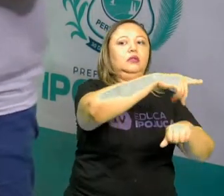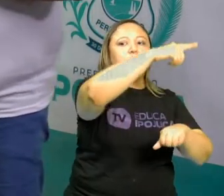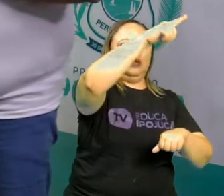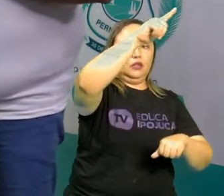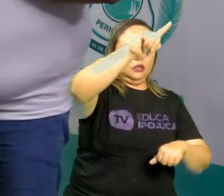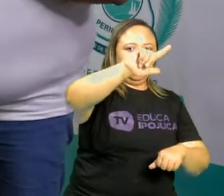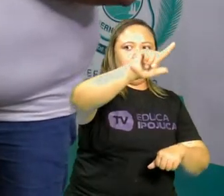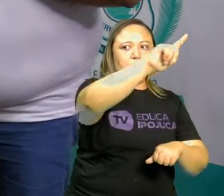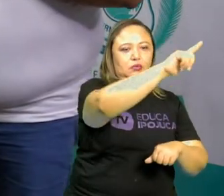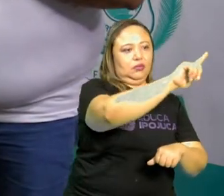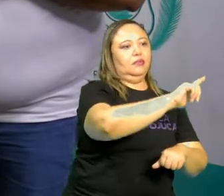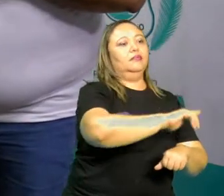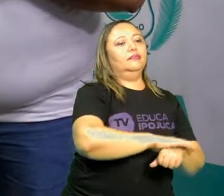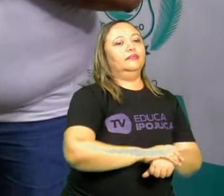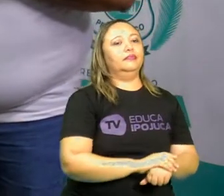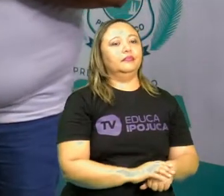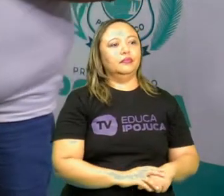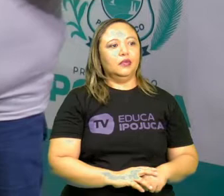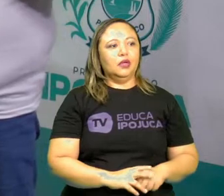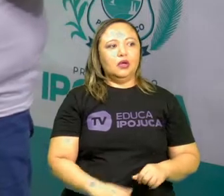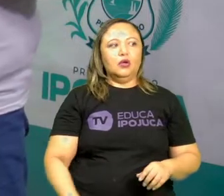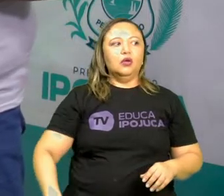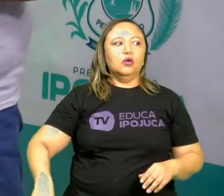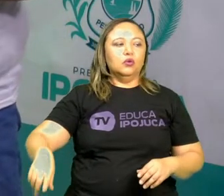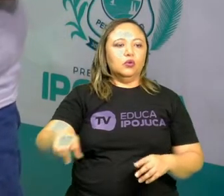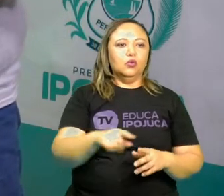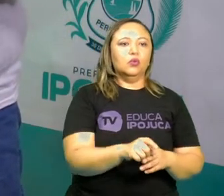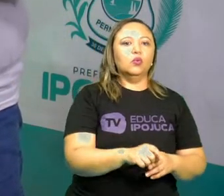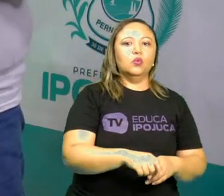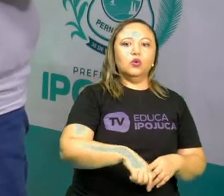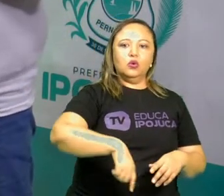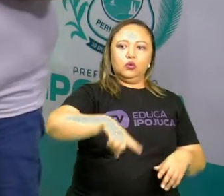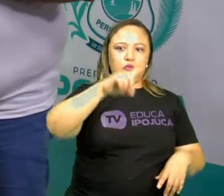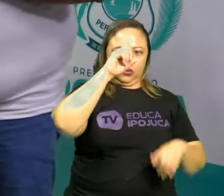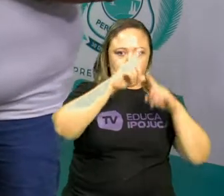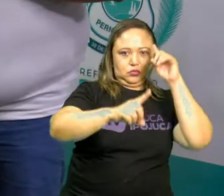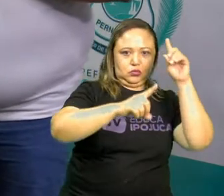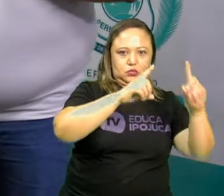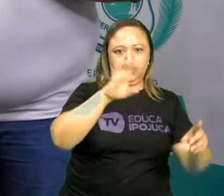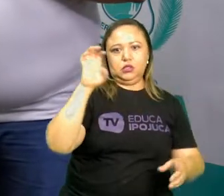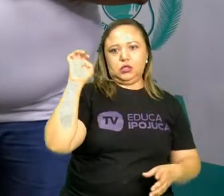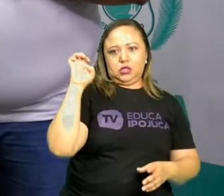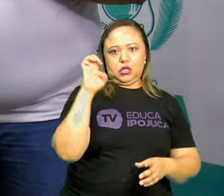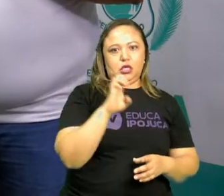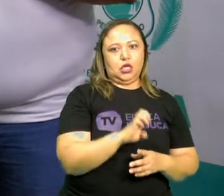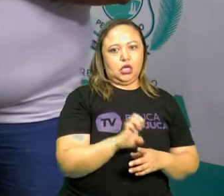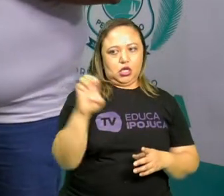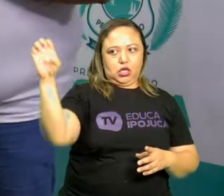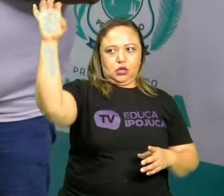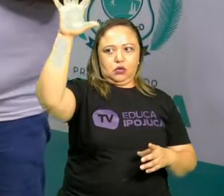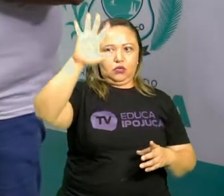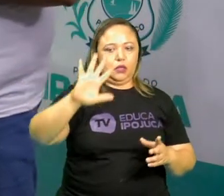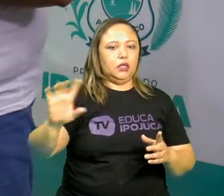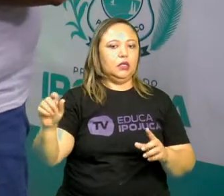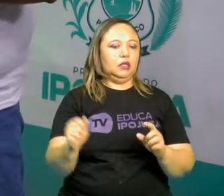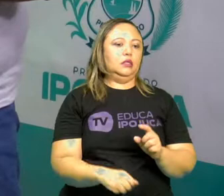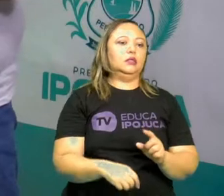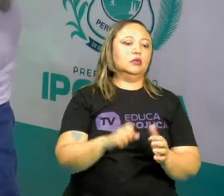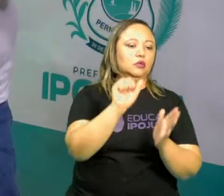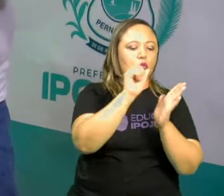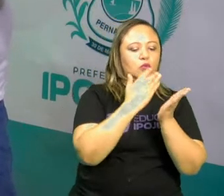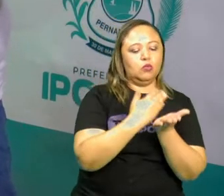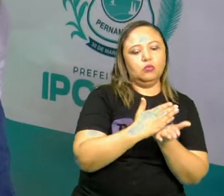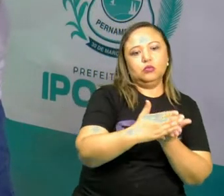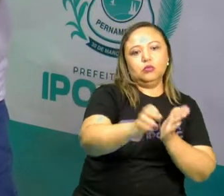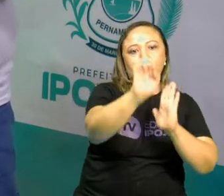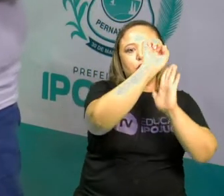no mundo teve início durante os séculos XV e XVI por meio da busca de expansão de seu